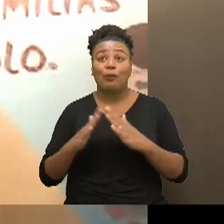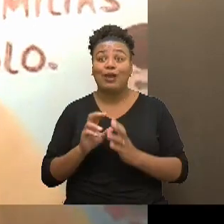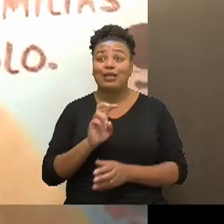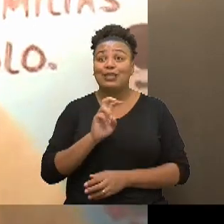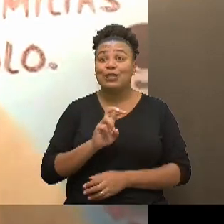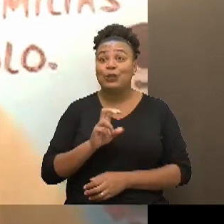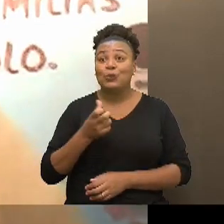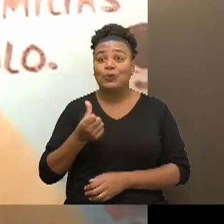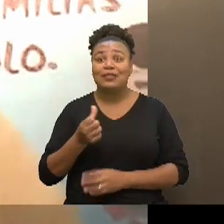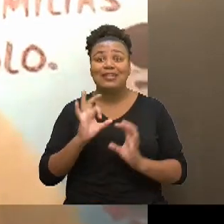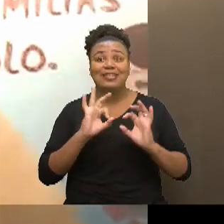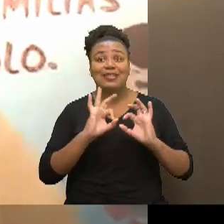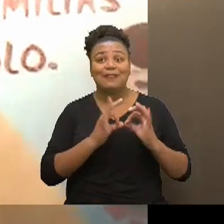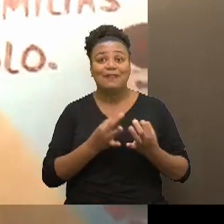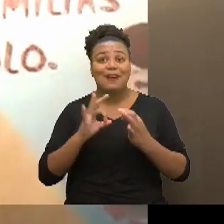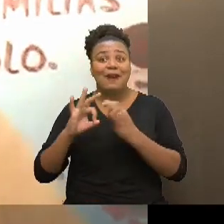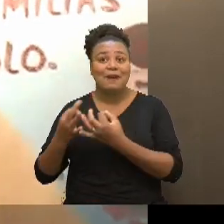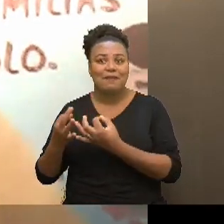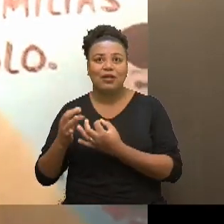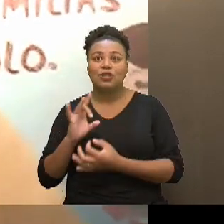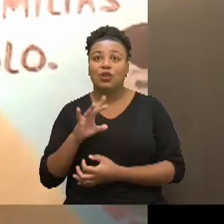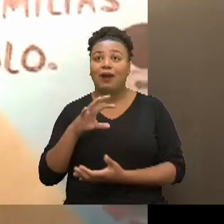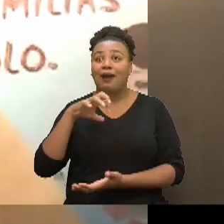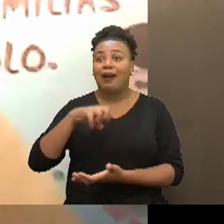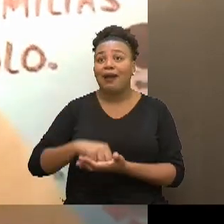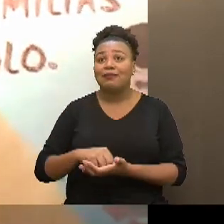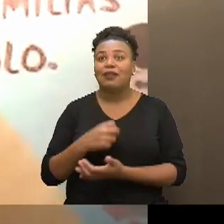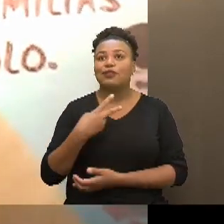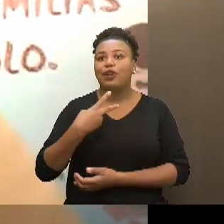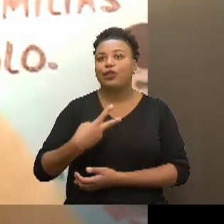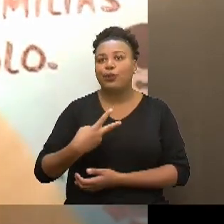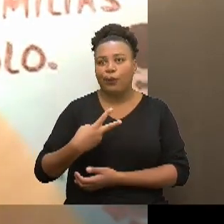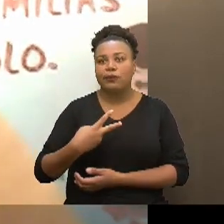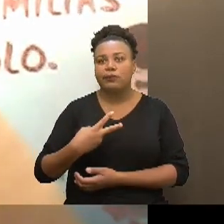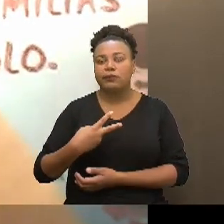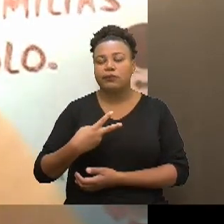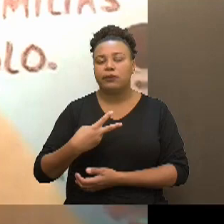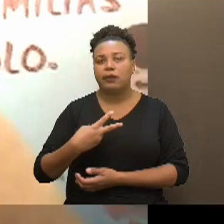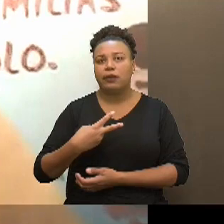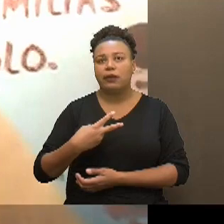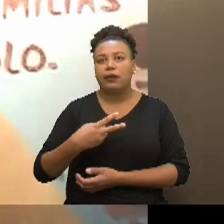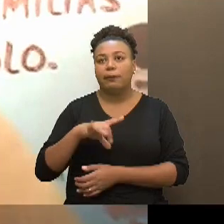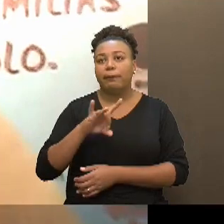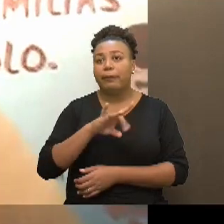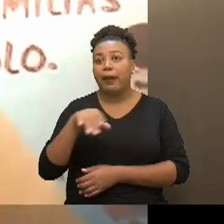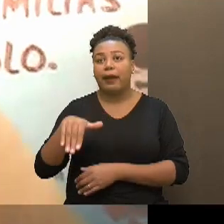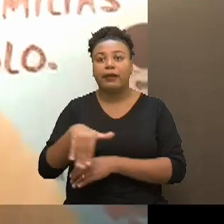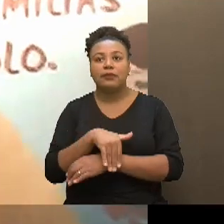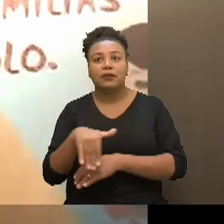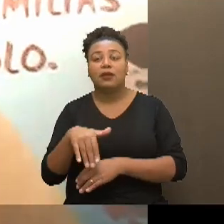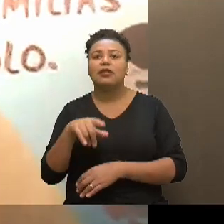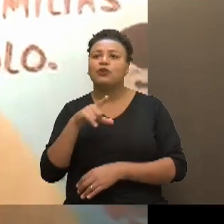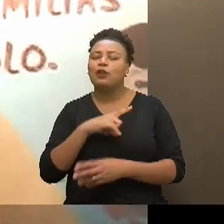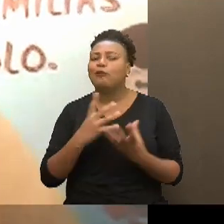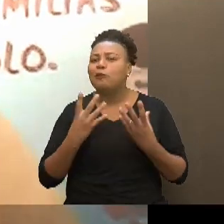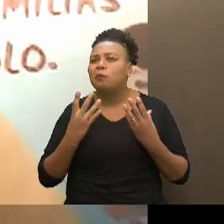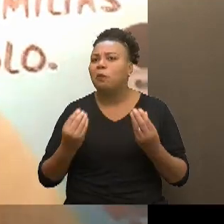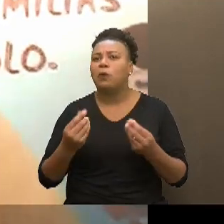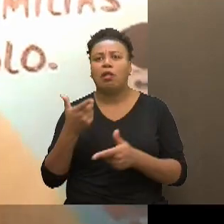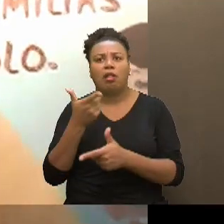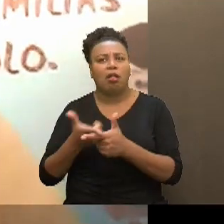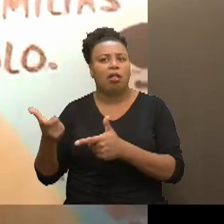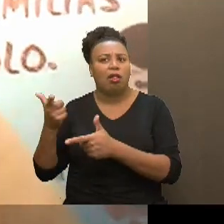famílias, né, então, só pode cadastrar dois por endereço, né, então, a gente teve bastante desses